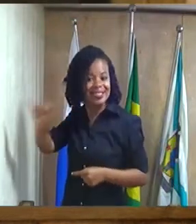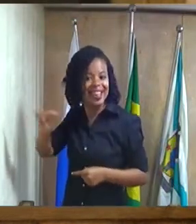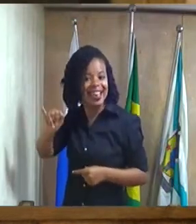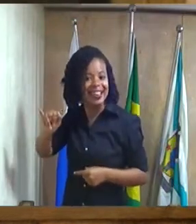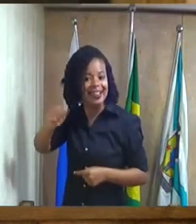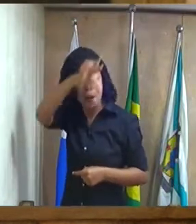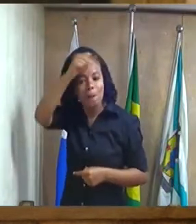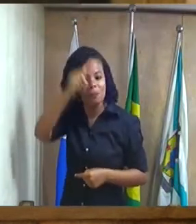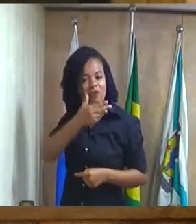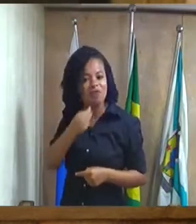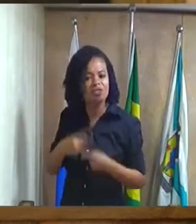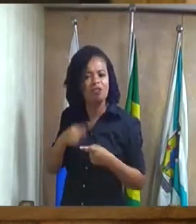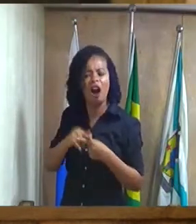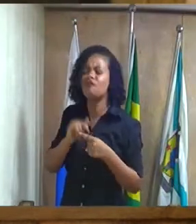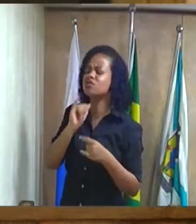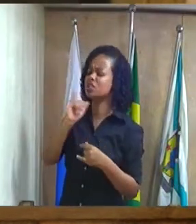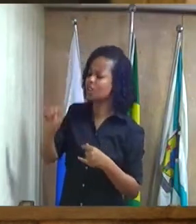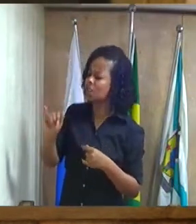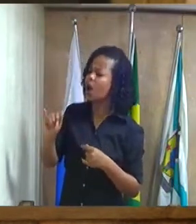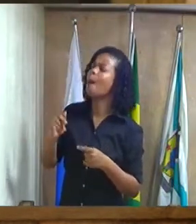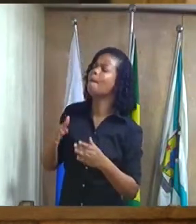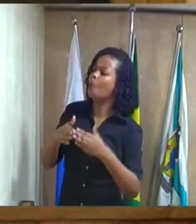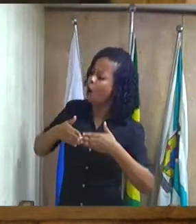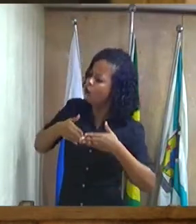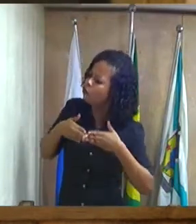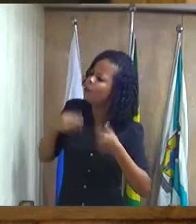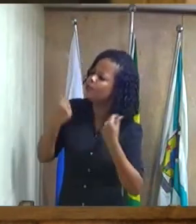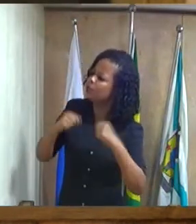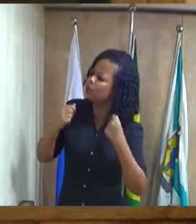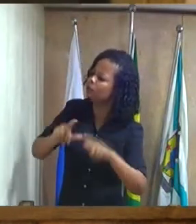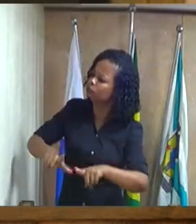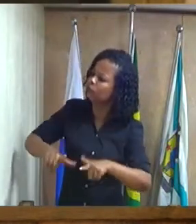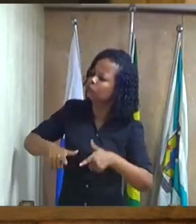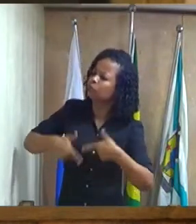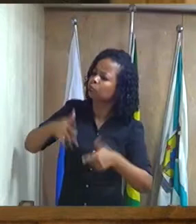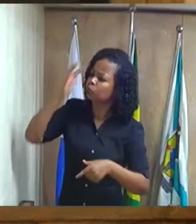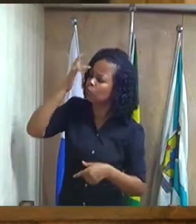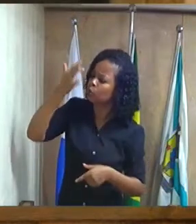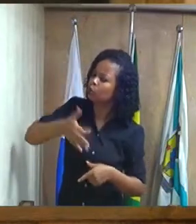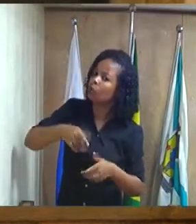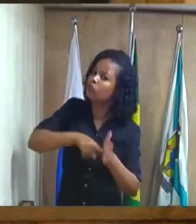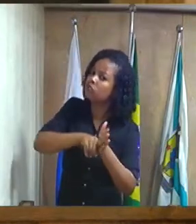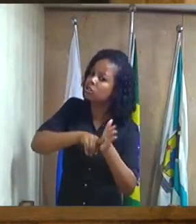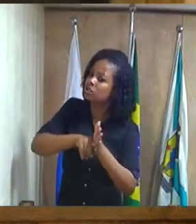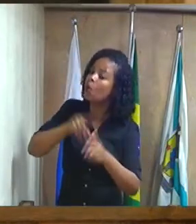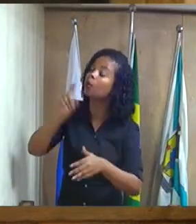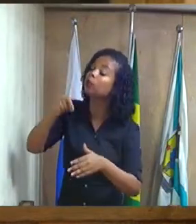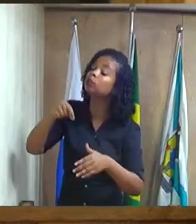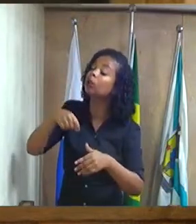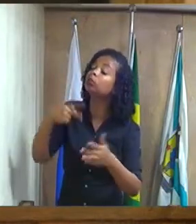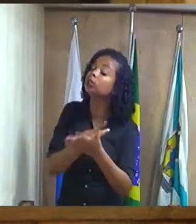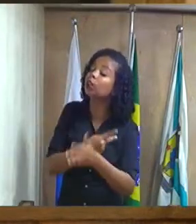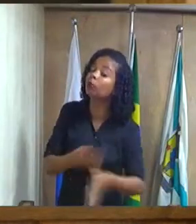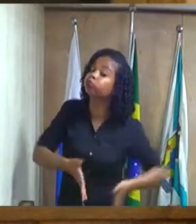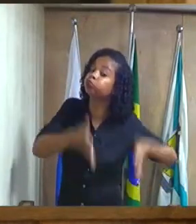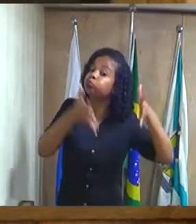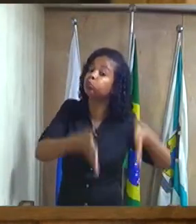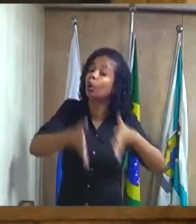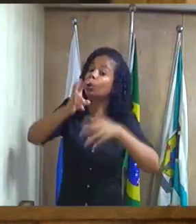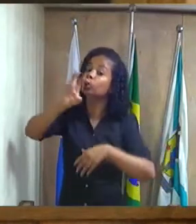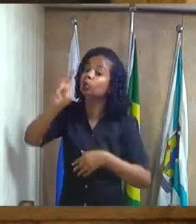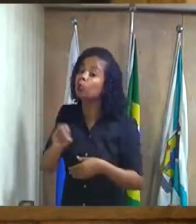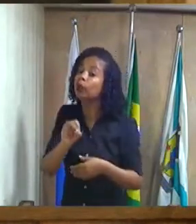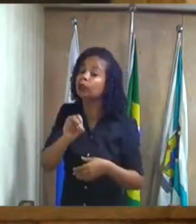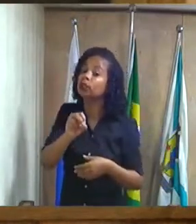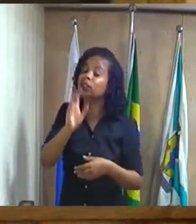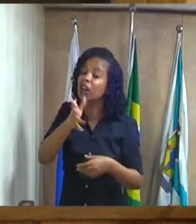prefeito toma uma providência e investiga isso aqui que foram 50 apartamentos vendidos